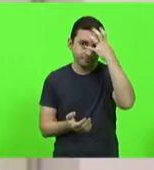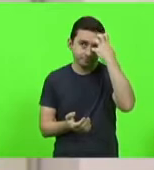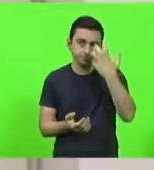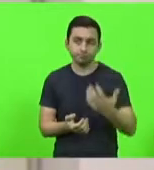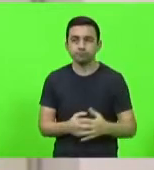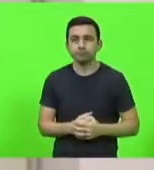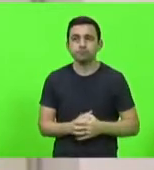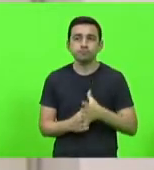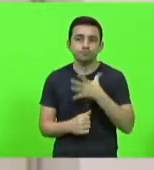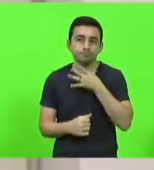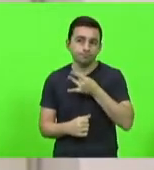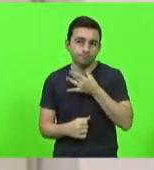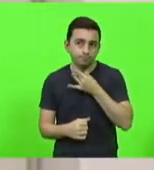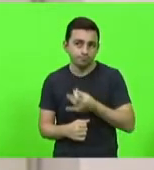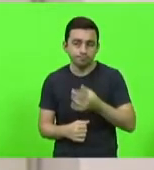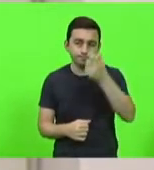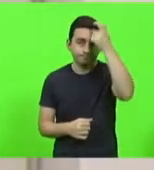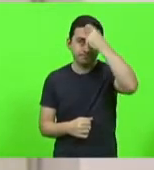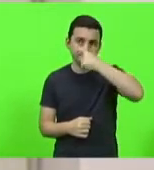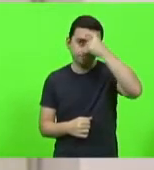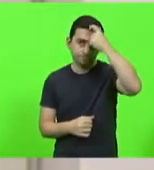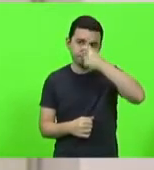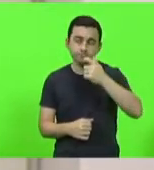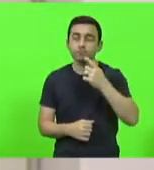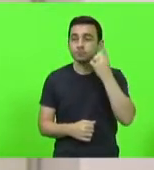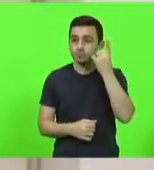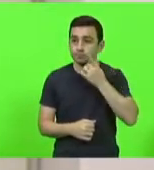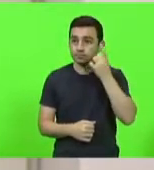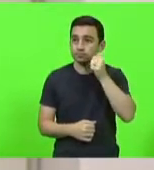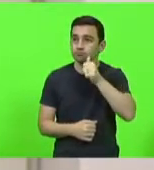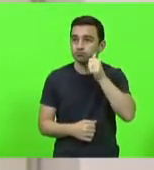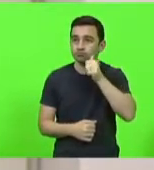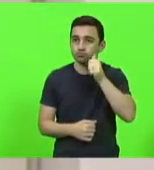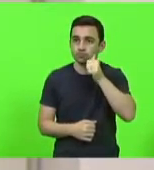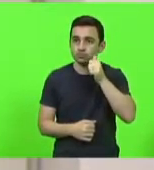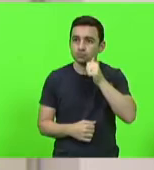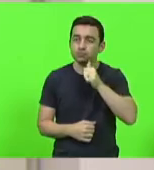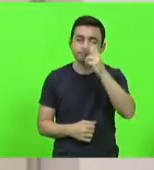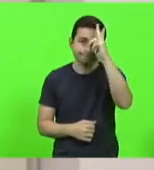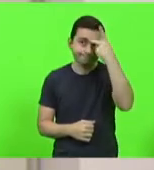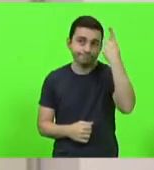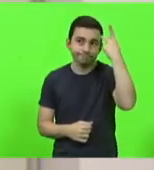Valdir Cobalquini, Maurício Scudlark e as senhoras deputadas Paulinha e Ada de Luca.